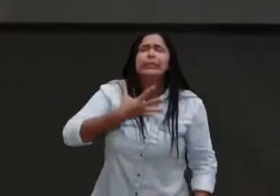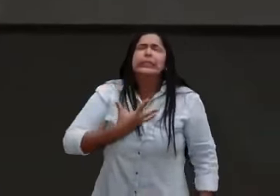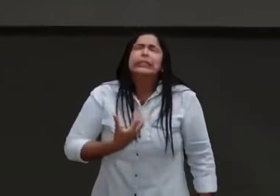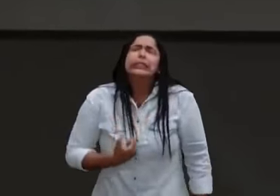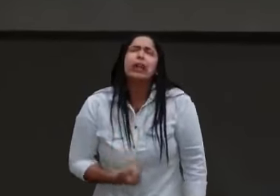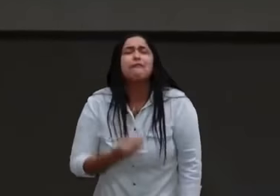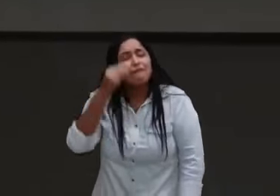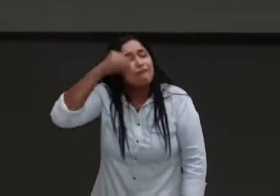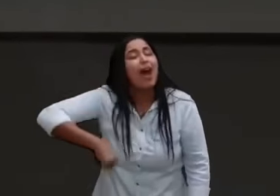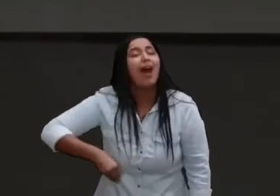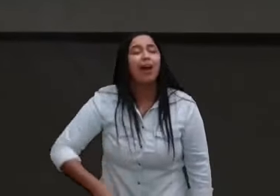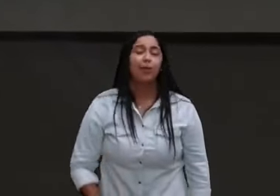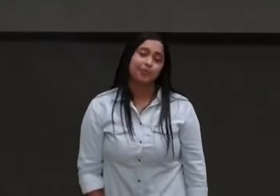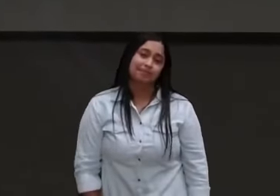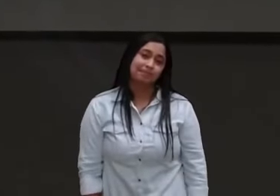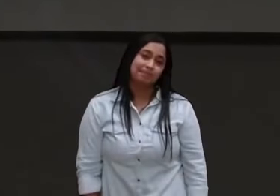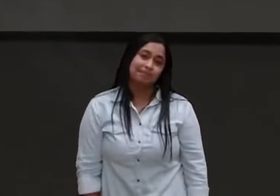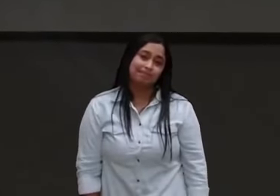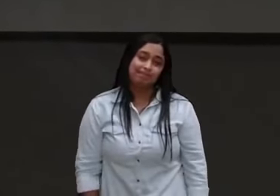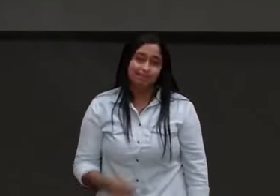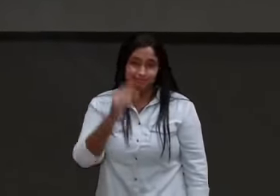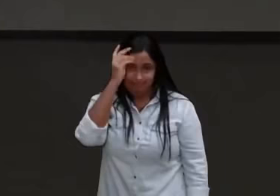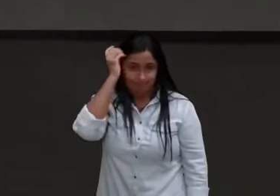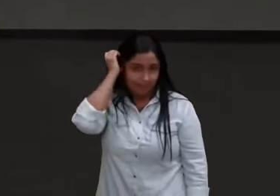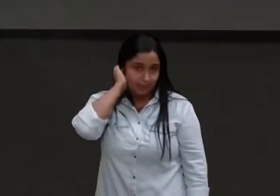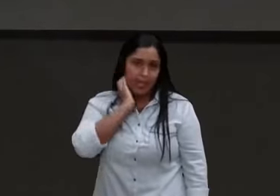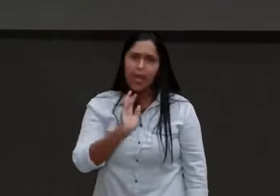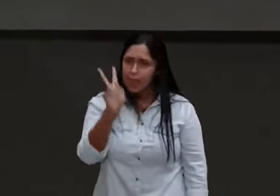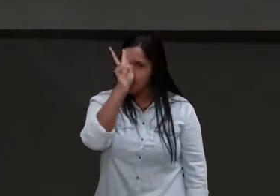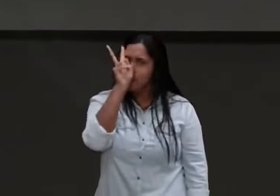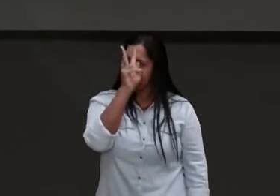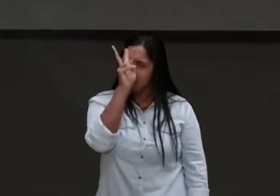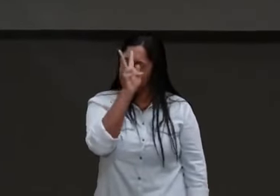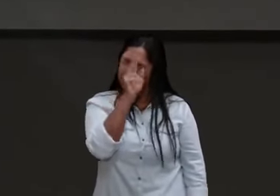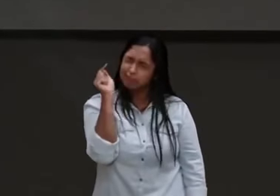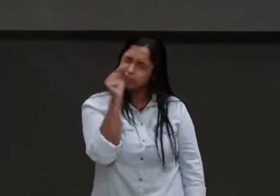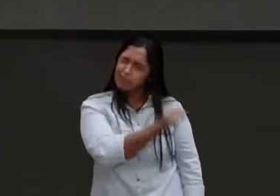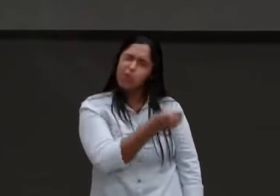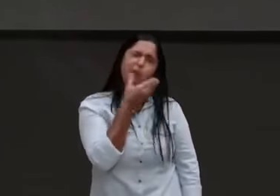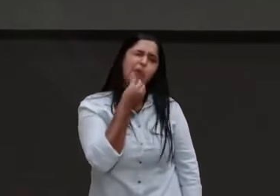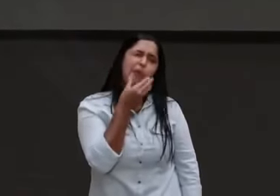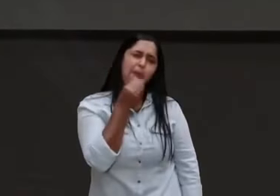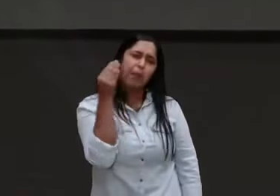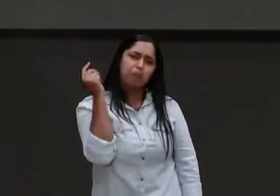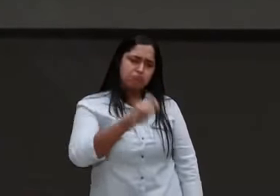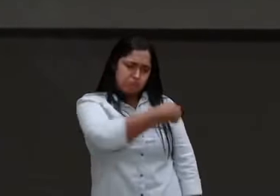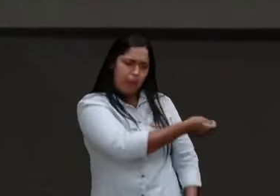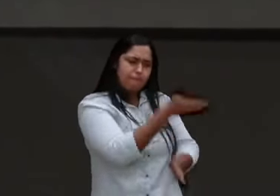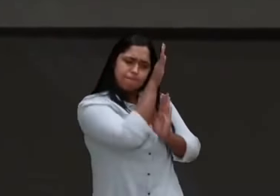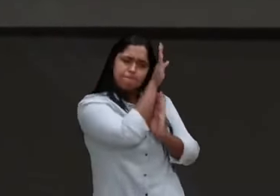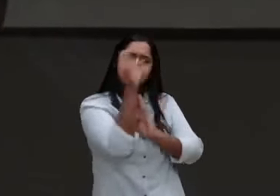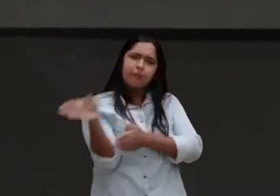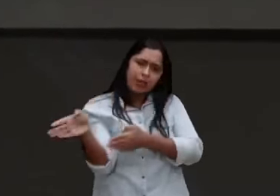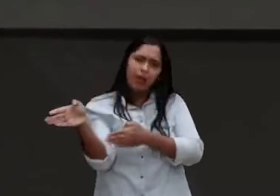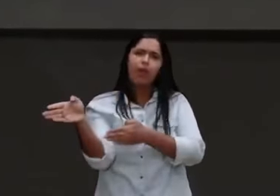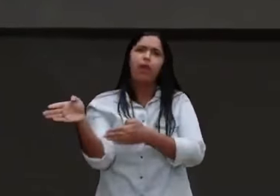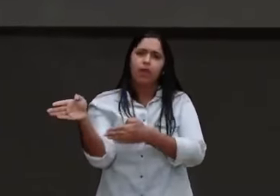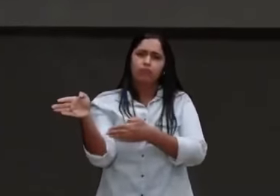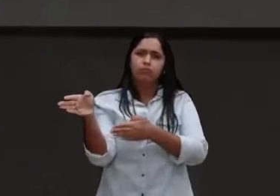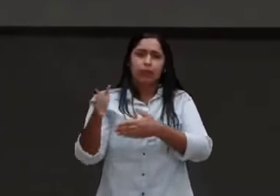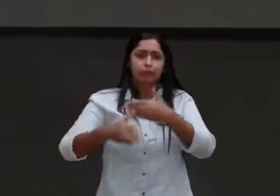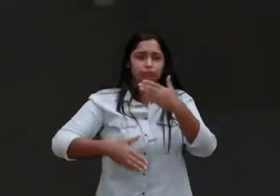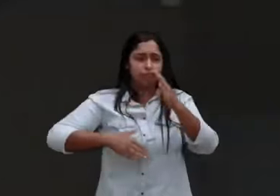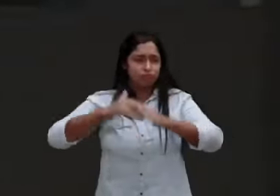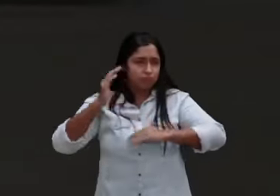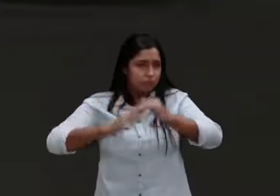me lembro de um homem, um homem fiel, um homem legal com a família e tal, aí a empresa transferiu lá para o raio que o parto, eu não vou falar